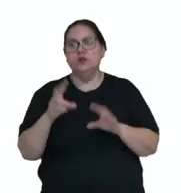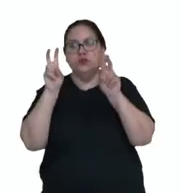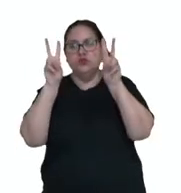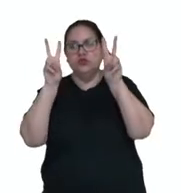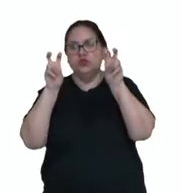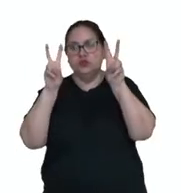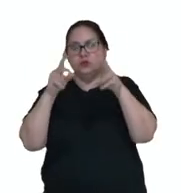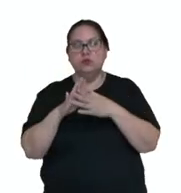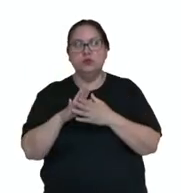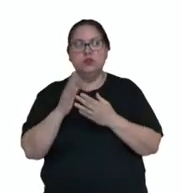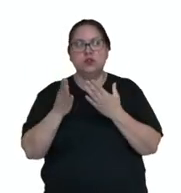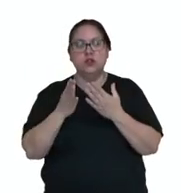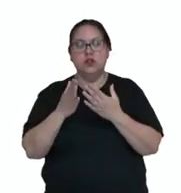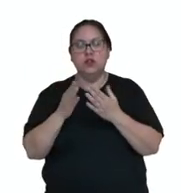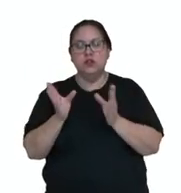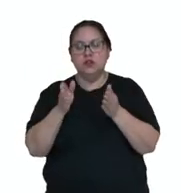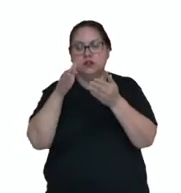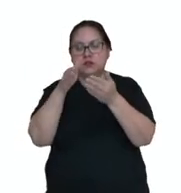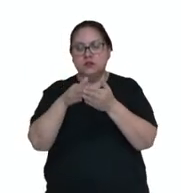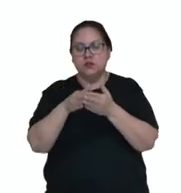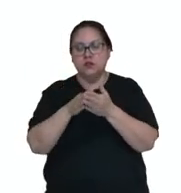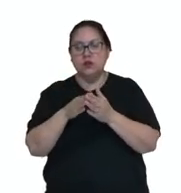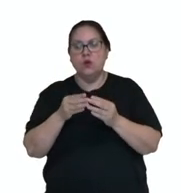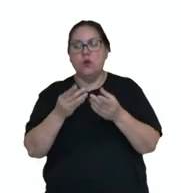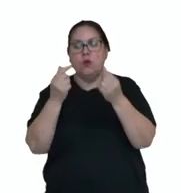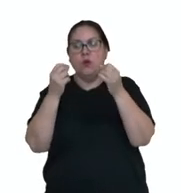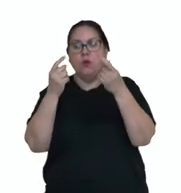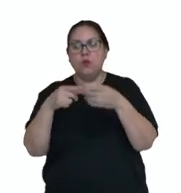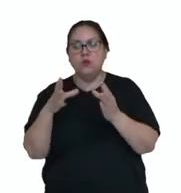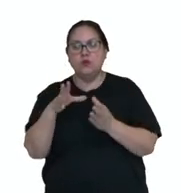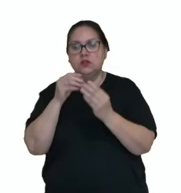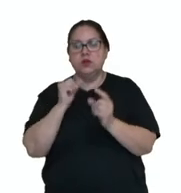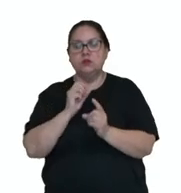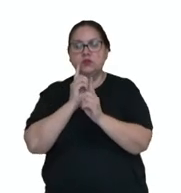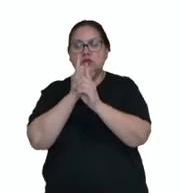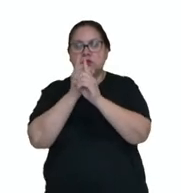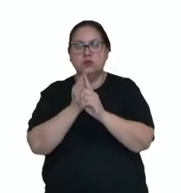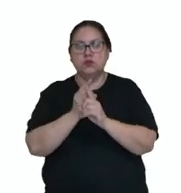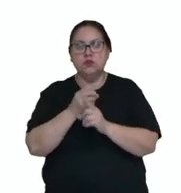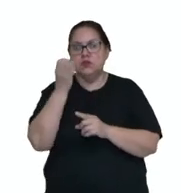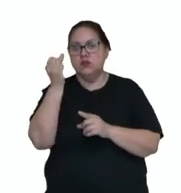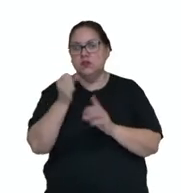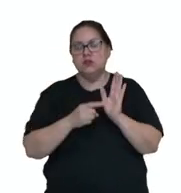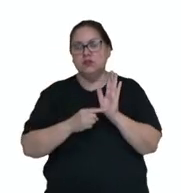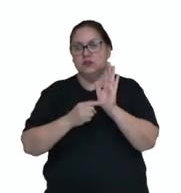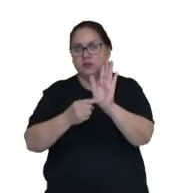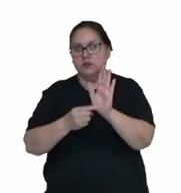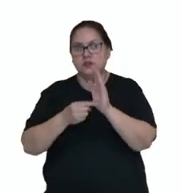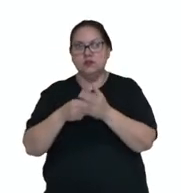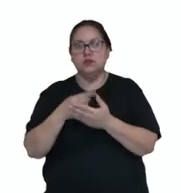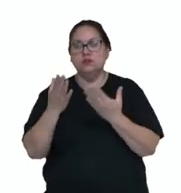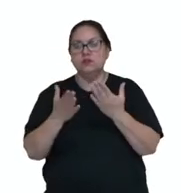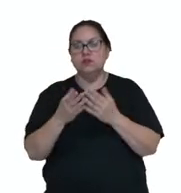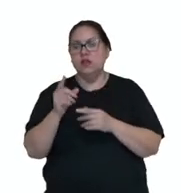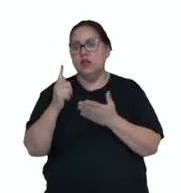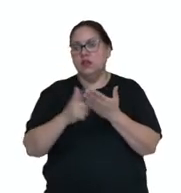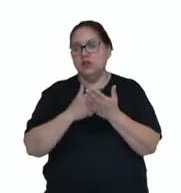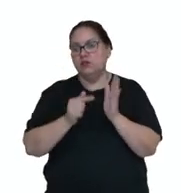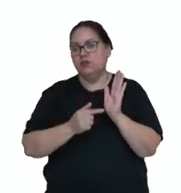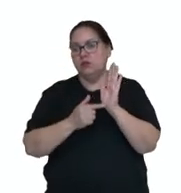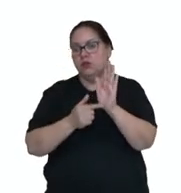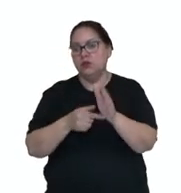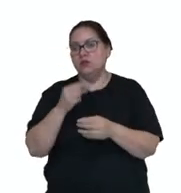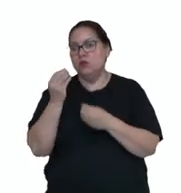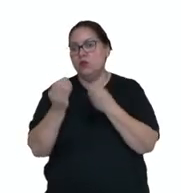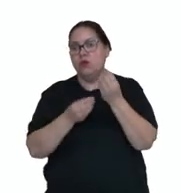da resenha. Onde as almas se cruzam. O 6, apresentação da obra resenhada. Livro mostra como